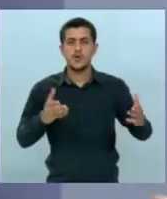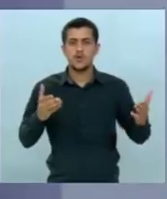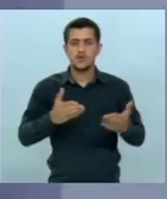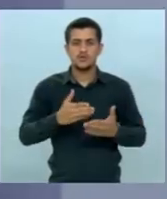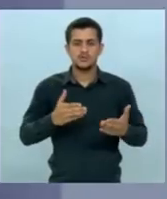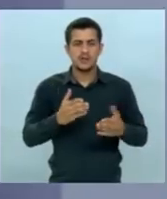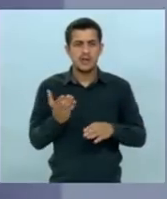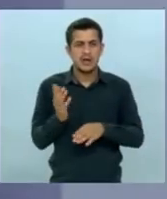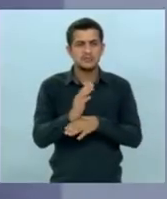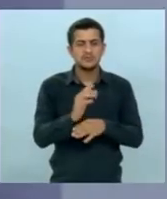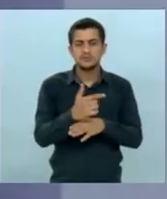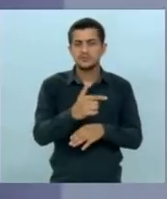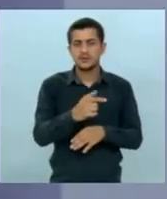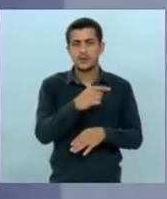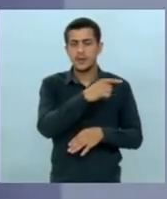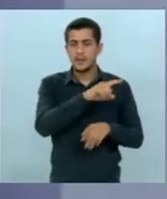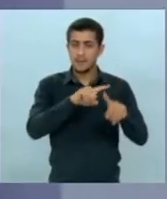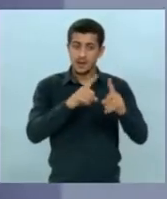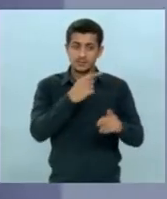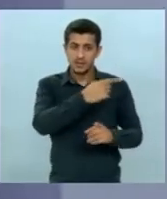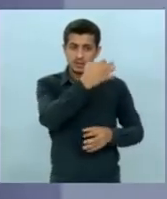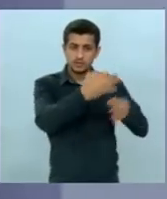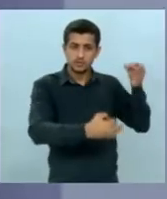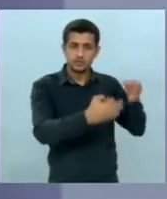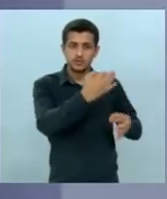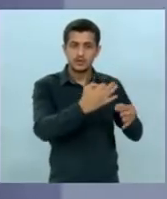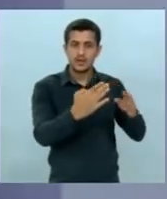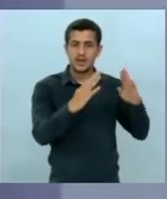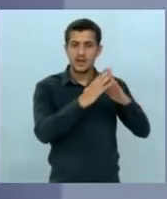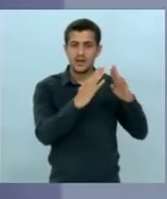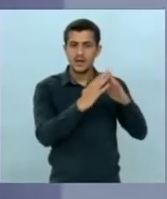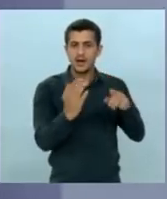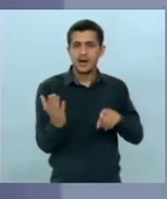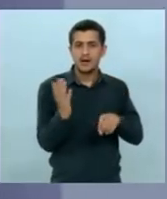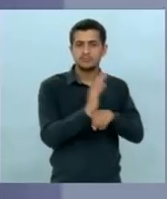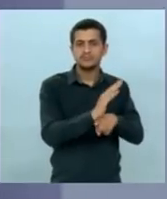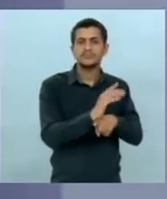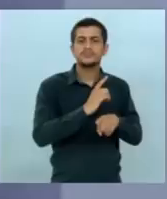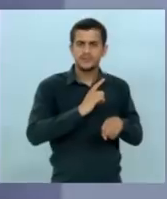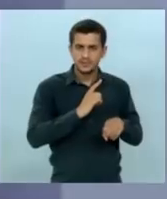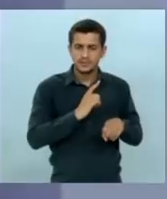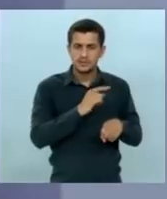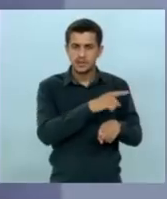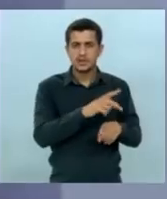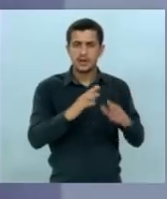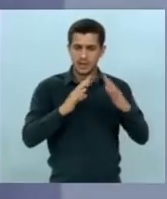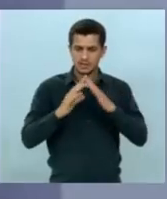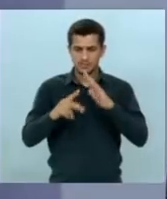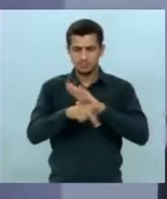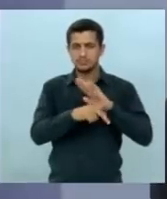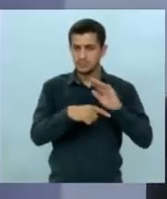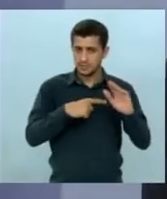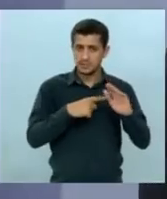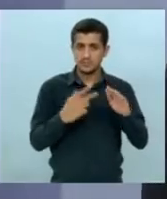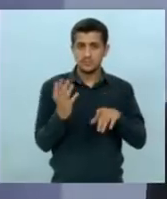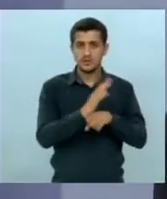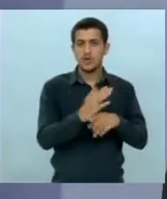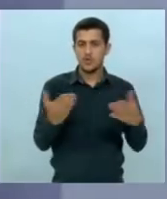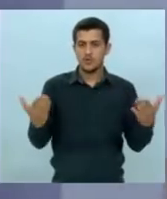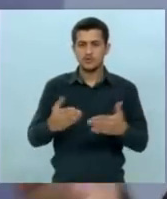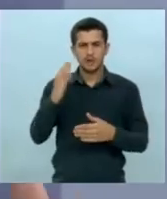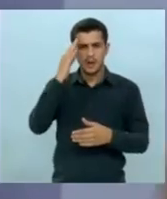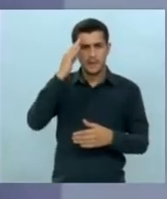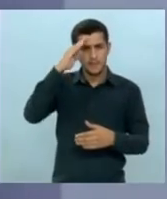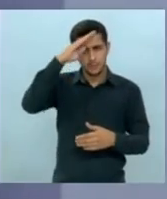mas ele quando era juiz recebia auxílio moradia mesmo tendo casa própria hoje ele diz que apoia o Bolsonaro